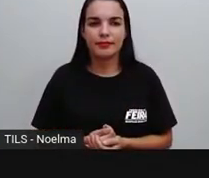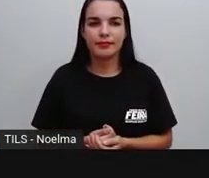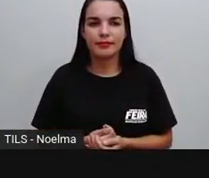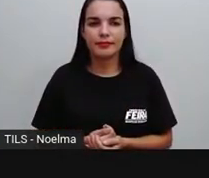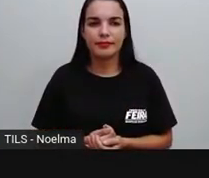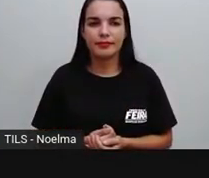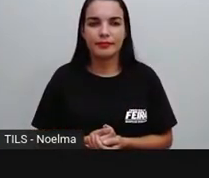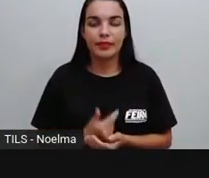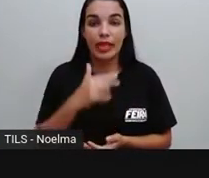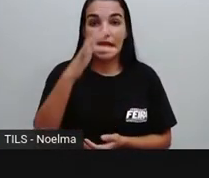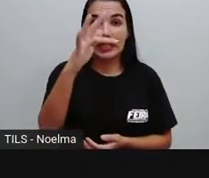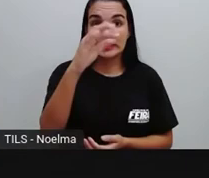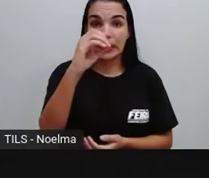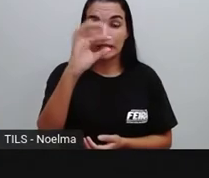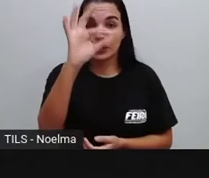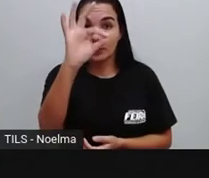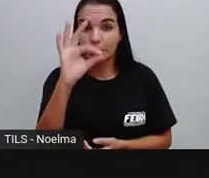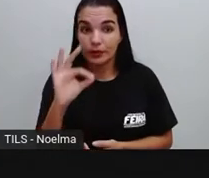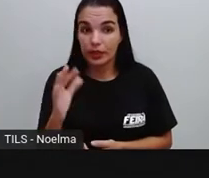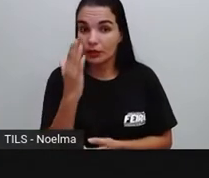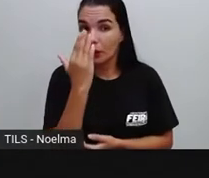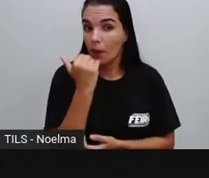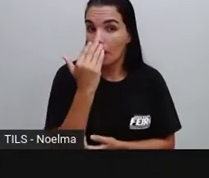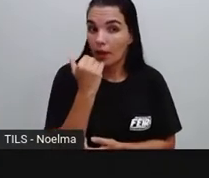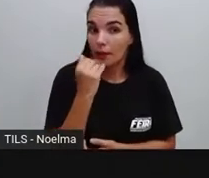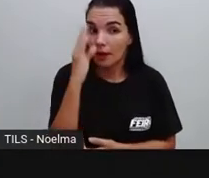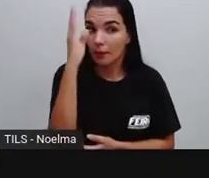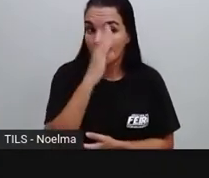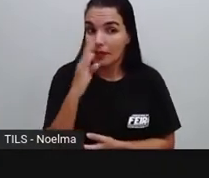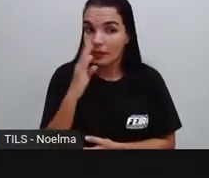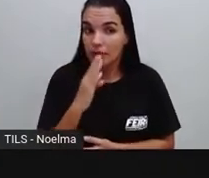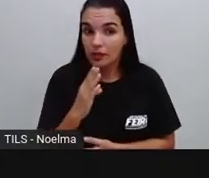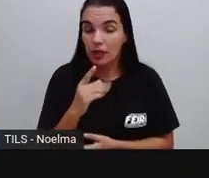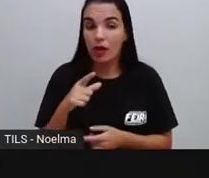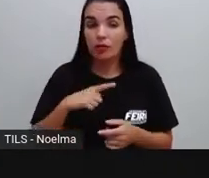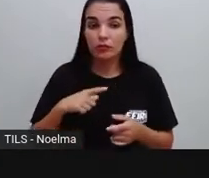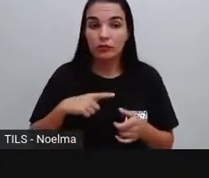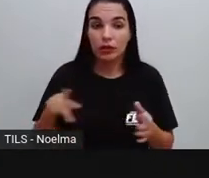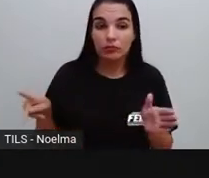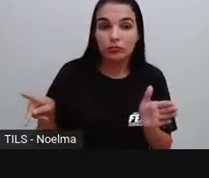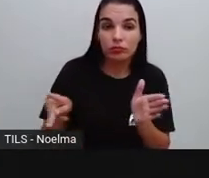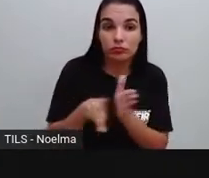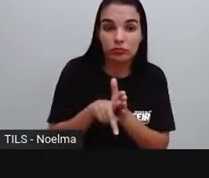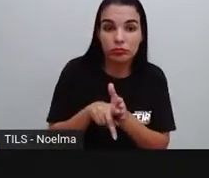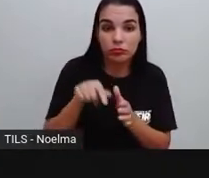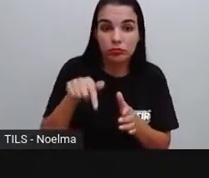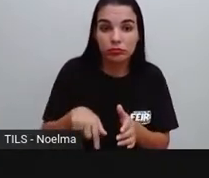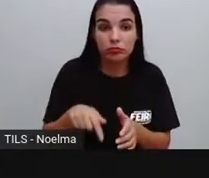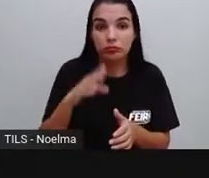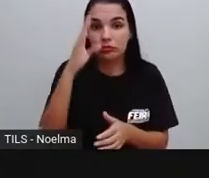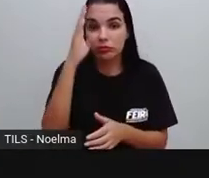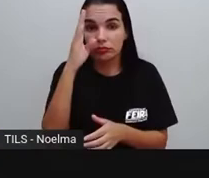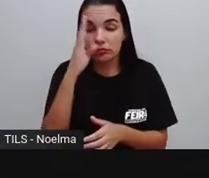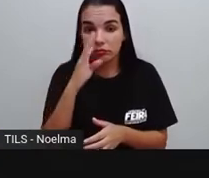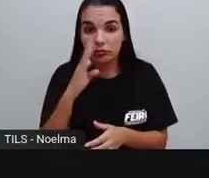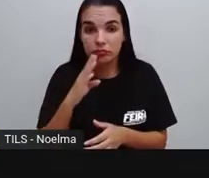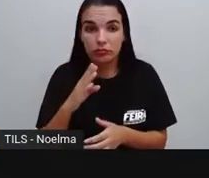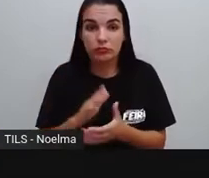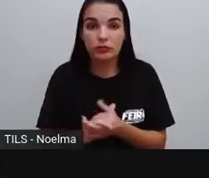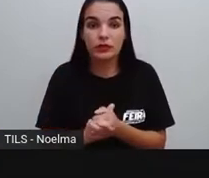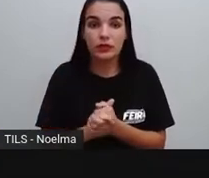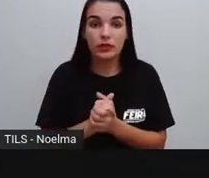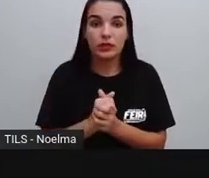70% dos alimentos que o brasileiro consome vem da agricultura familiar, segundo o IBGE. Também é dos